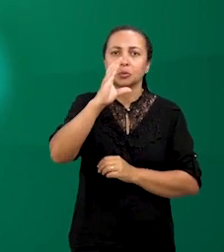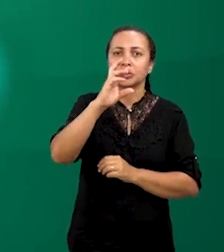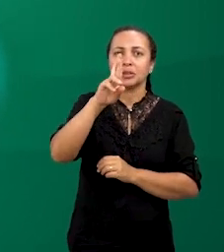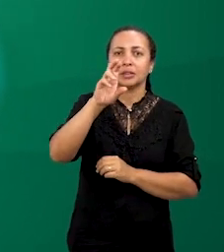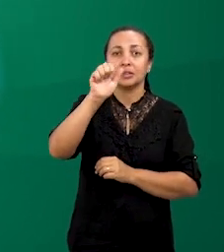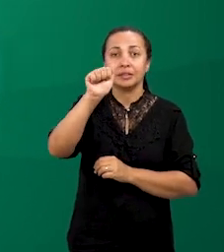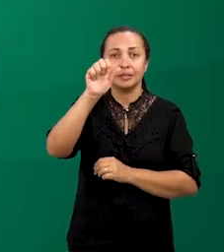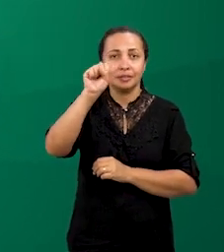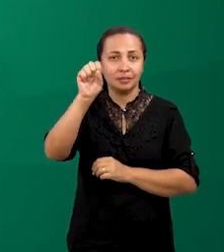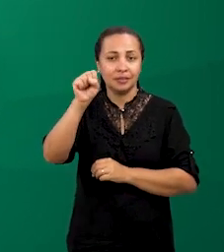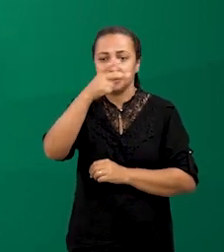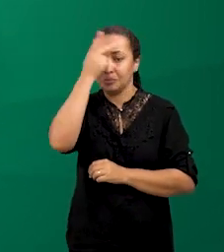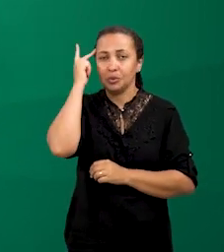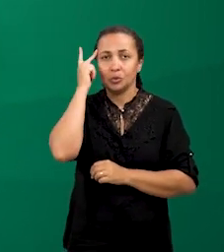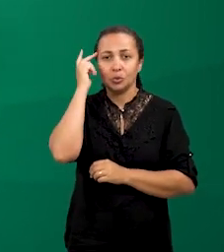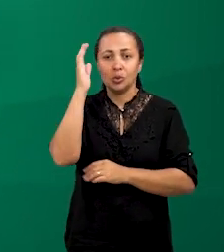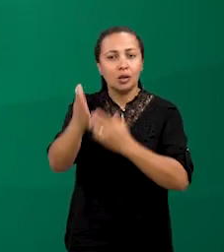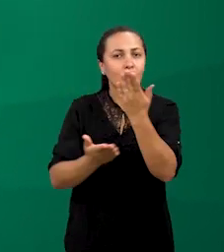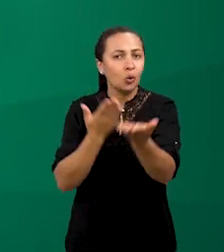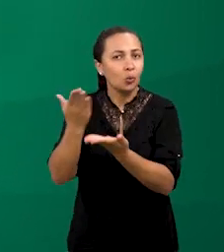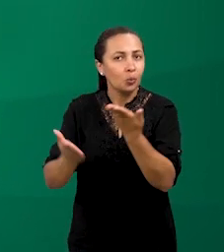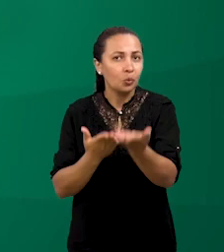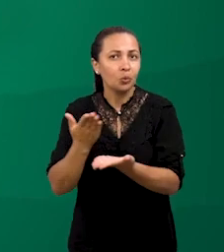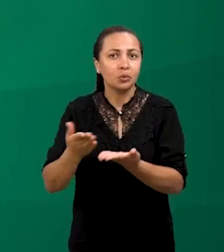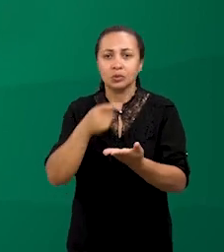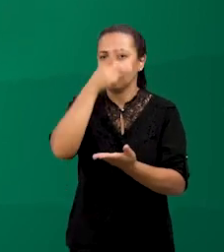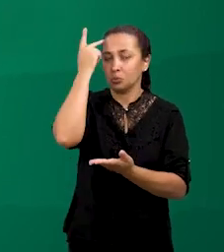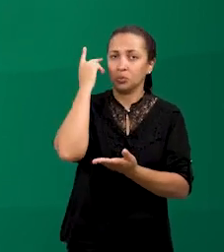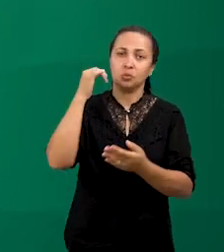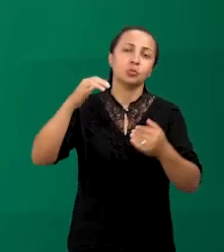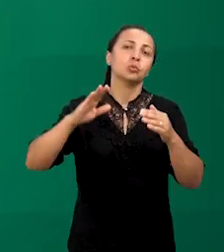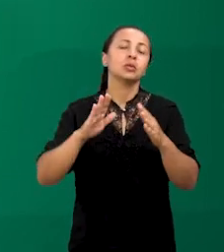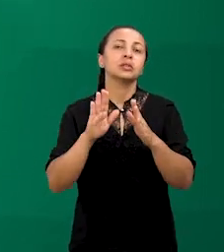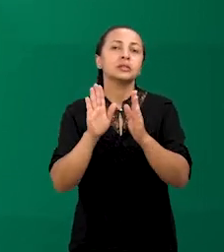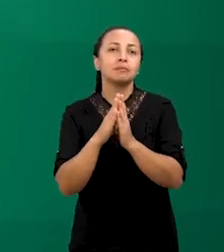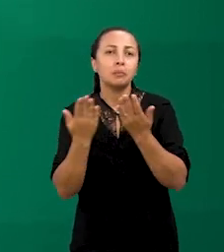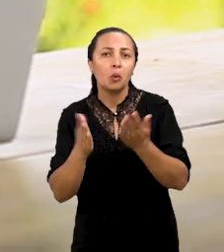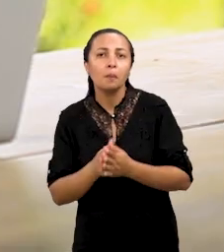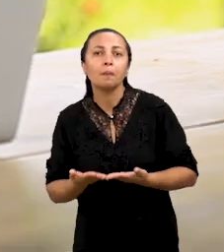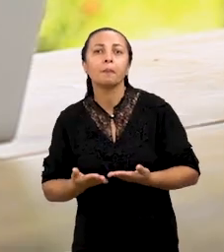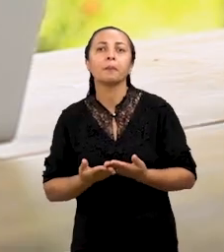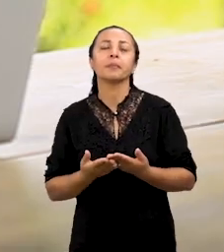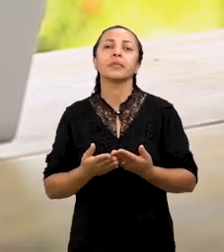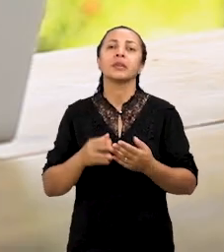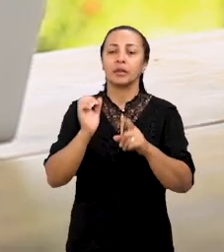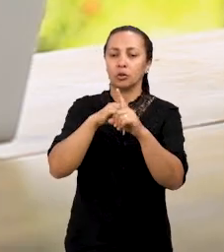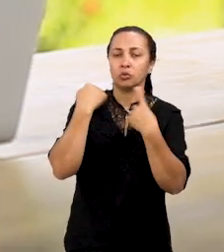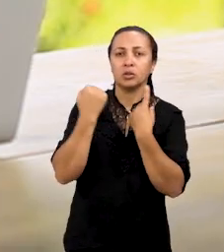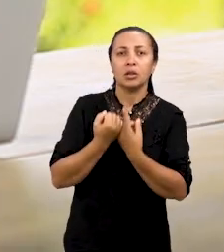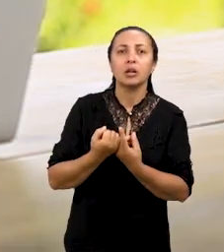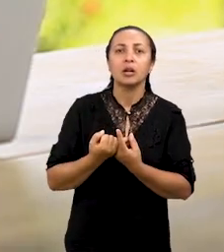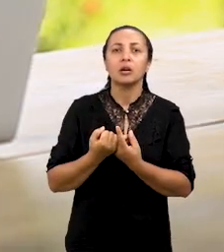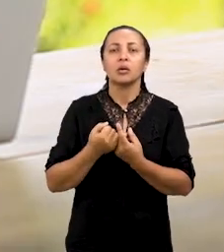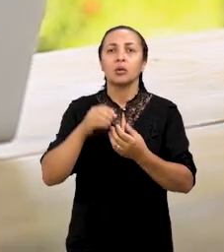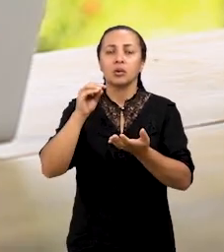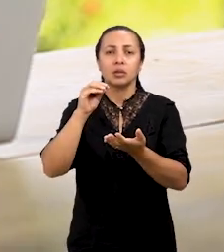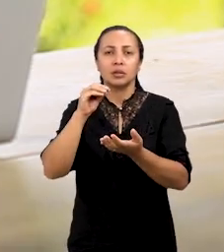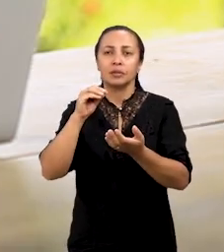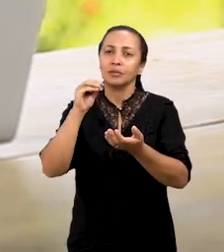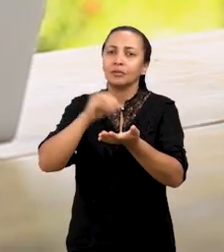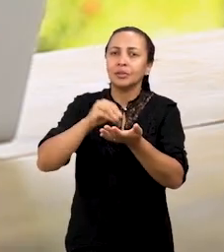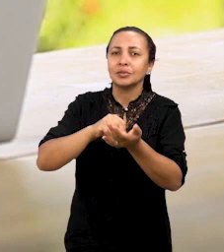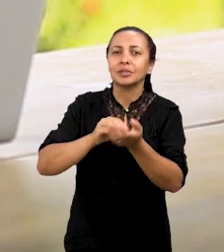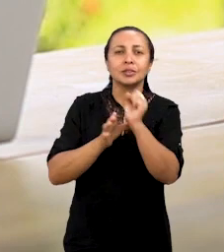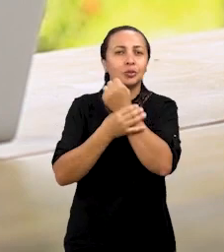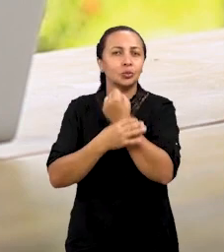as pessoas que lidam com pessoas em vulnerabilidade social, insegurança alimentar. Isso que eu estou fazendo faz